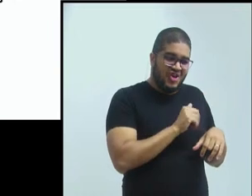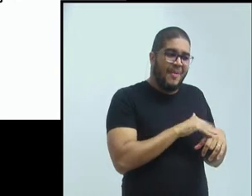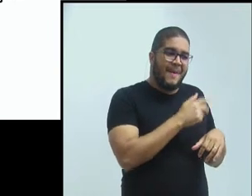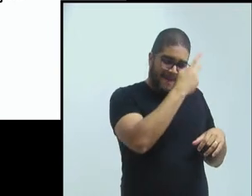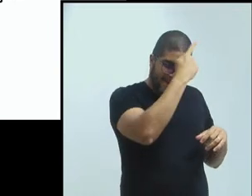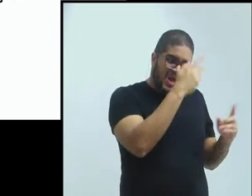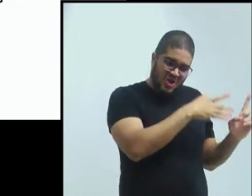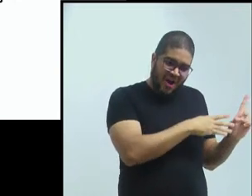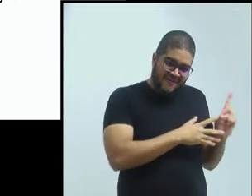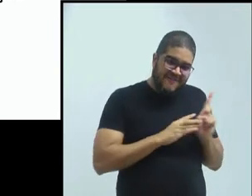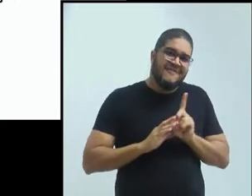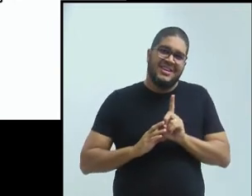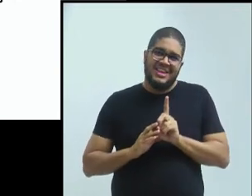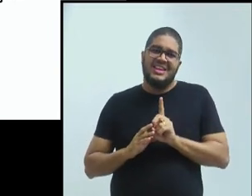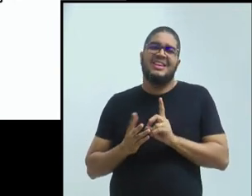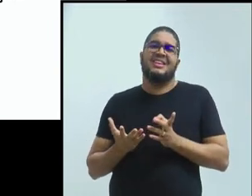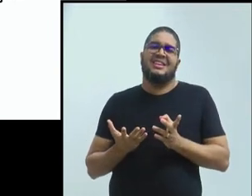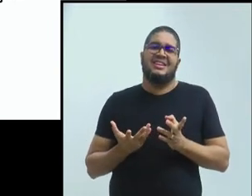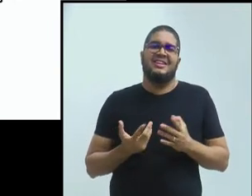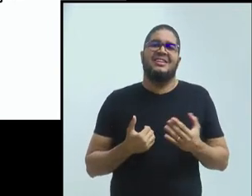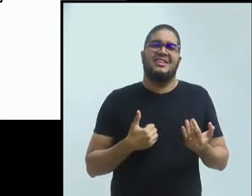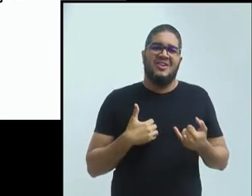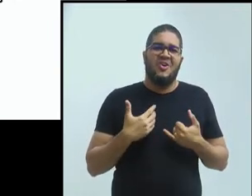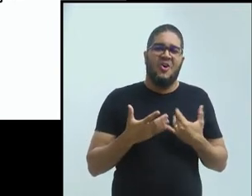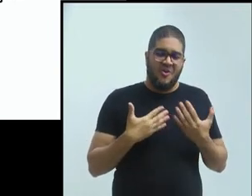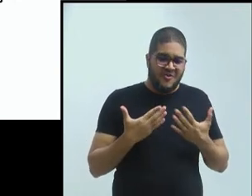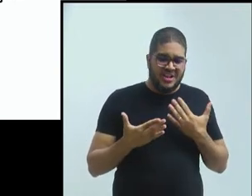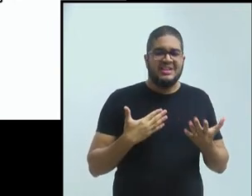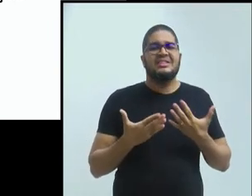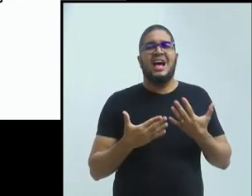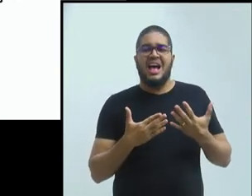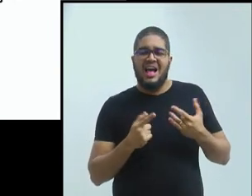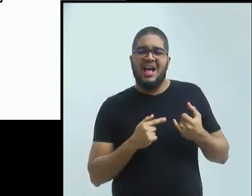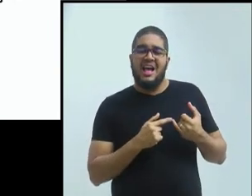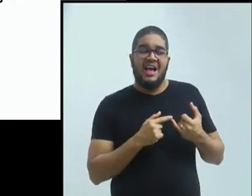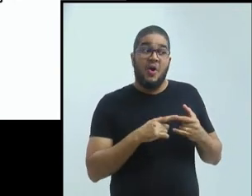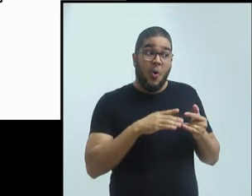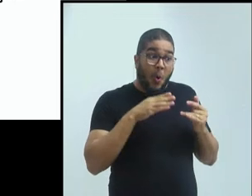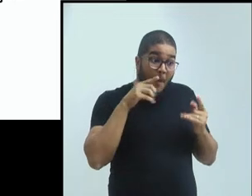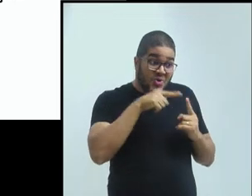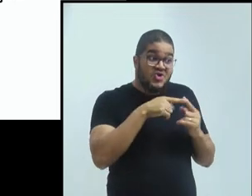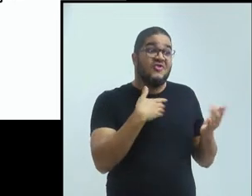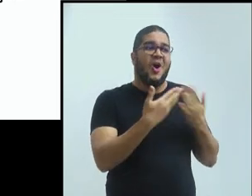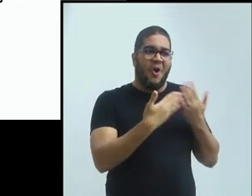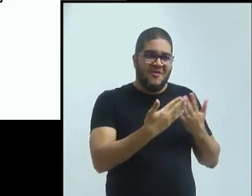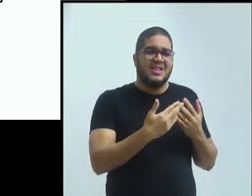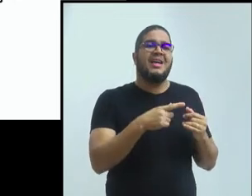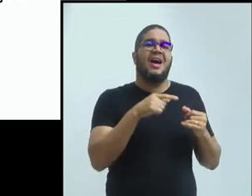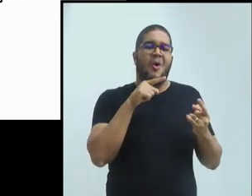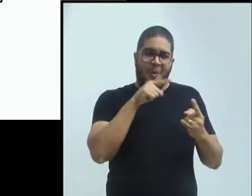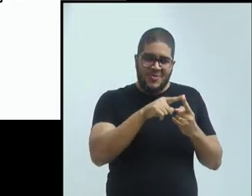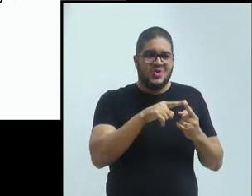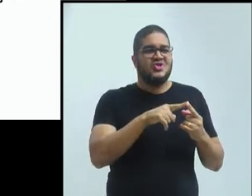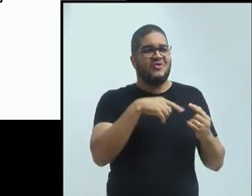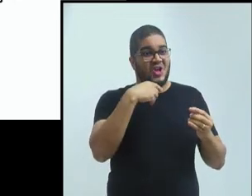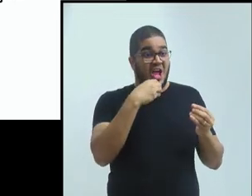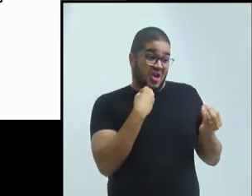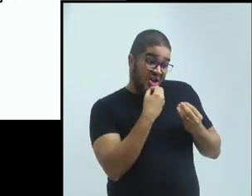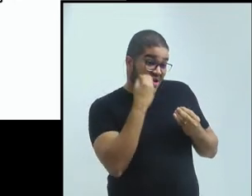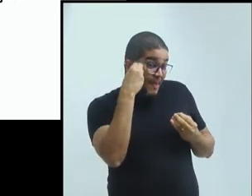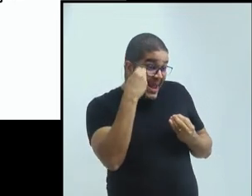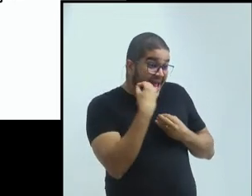levar a pessoa para a reunião, você vai colocar na sua turma, vai levar para falar com o aluno, e vice-versa. Então, o evento foi mais